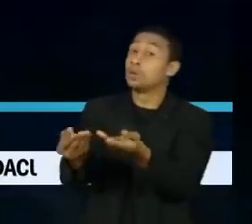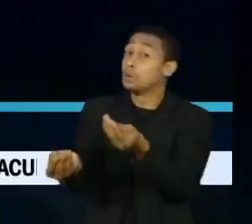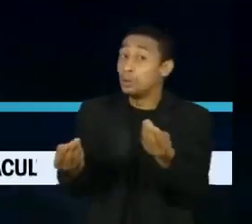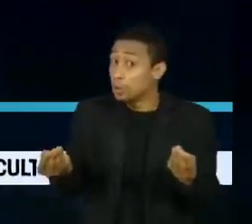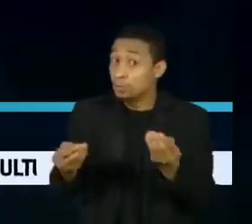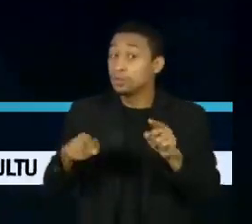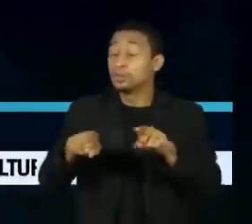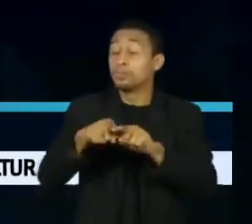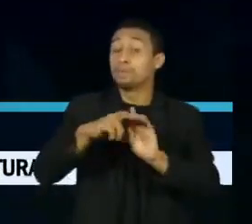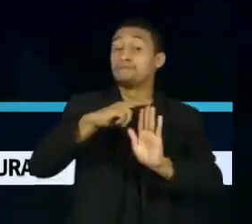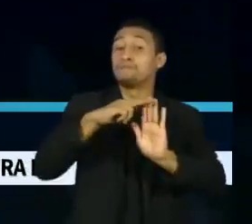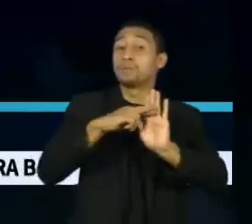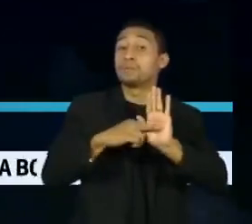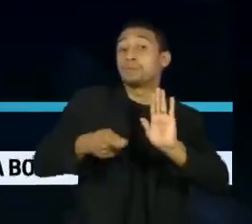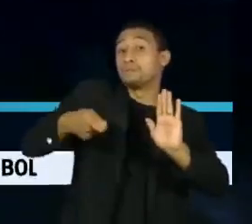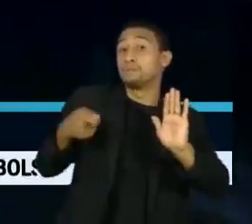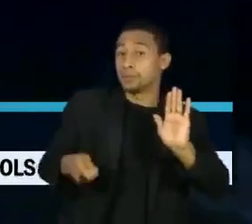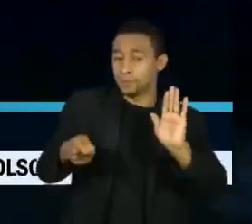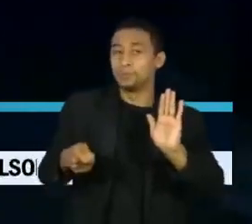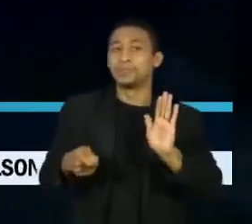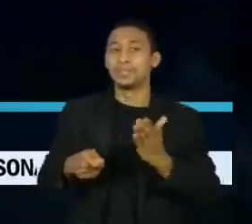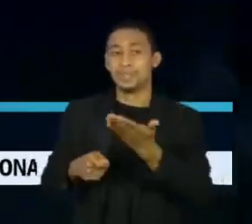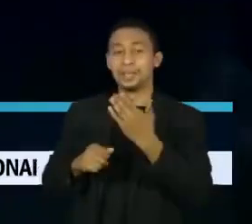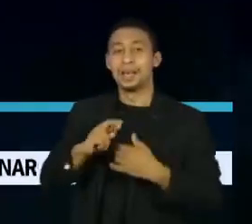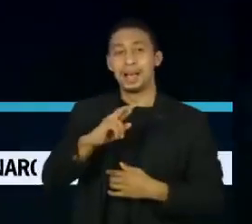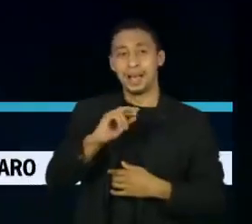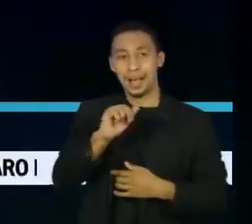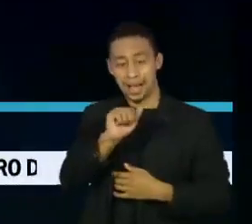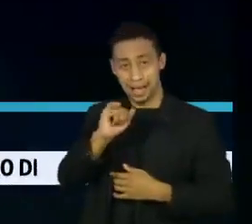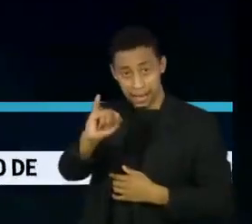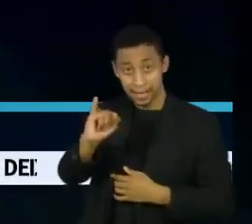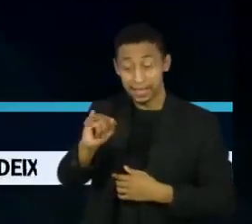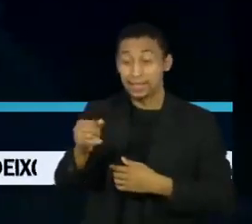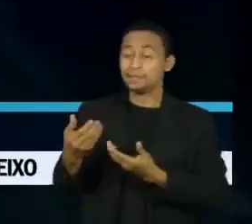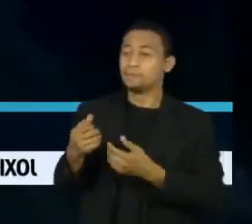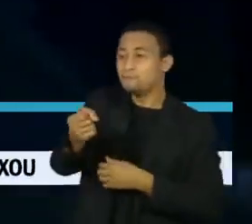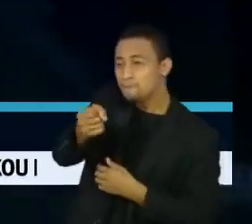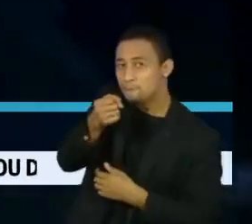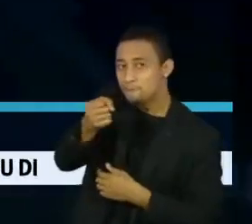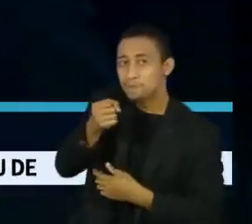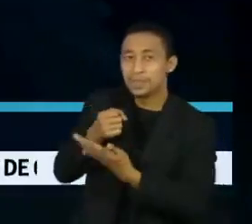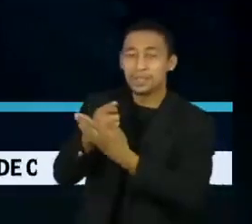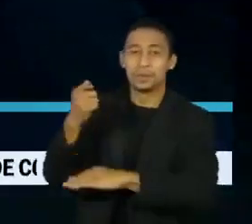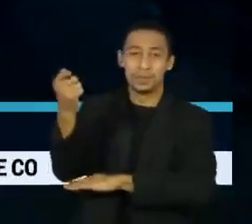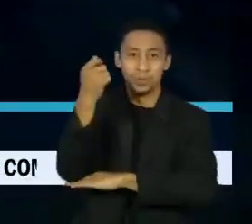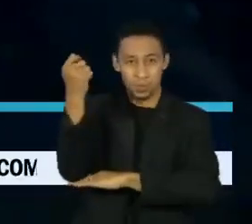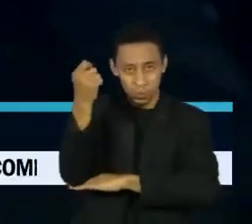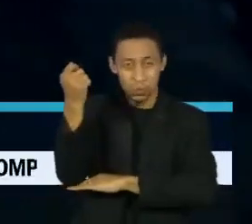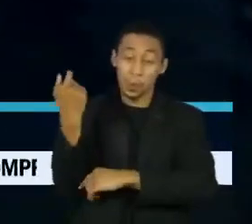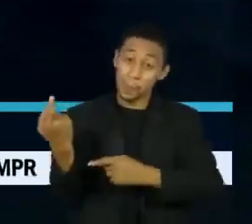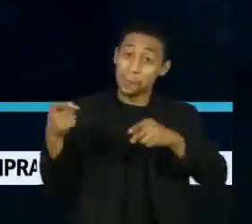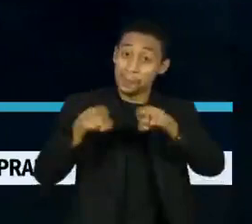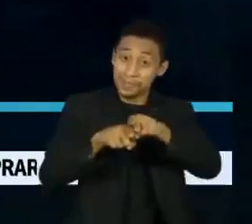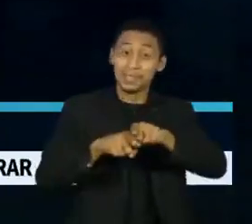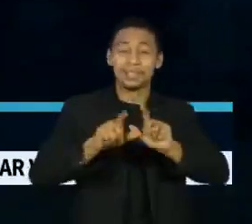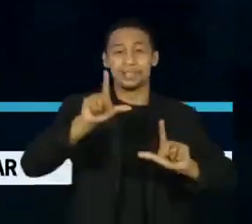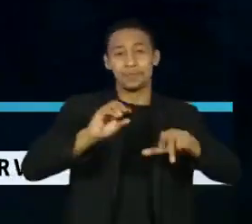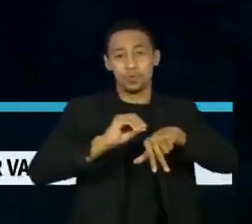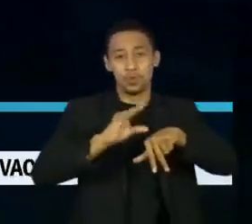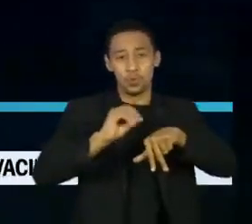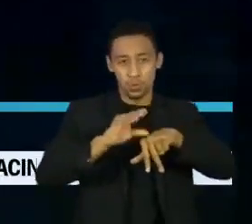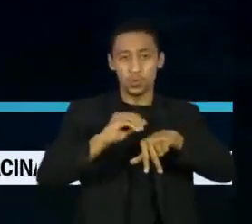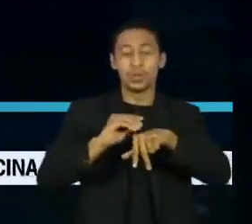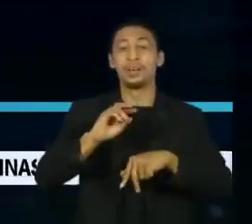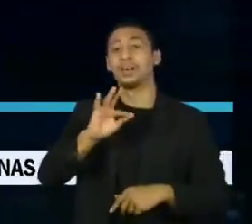de restrição. Em entrevista ao repórter Raí Quadros, da Ubra TV de Canoas, no Rio Grande do Sul, parceira da TV Cultura, Fernando